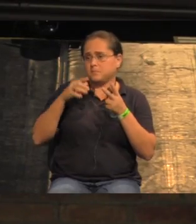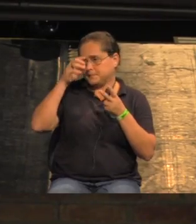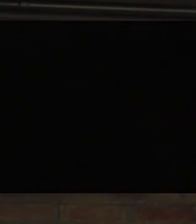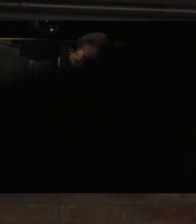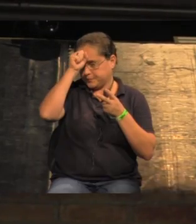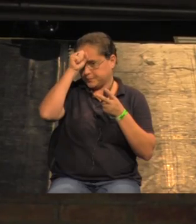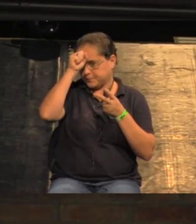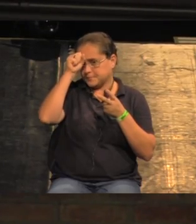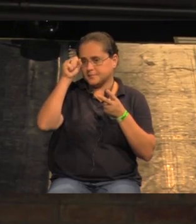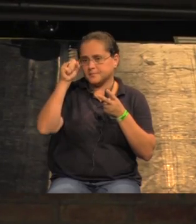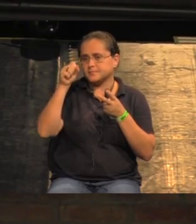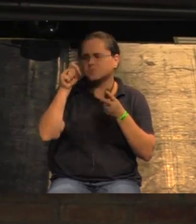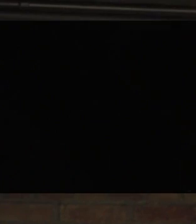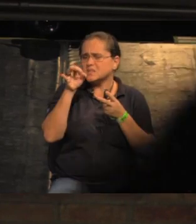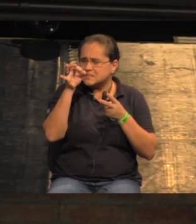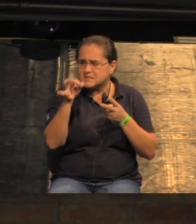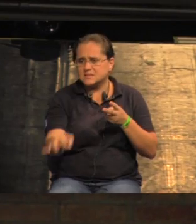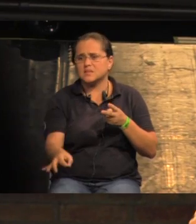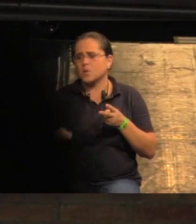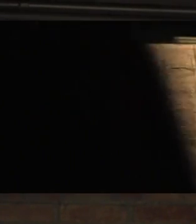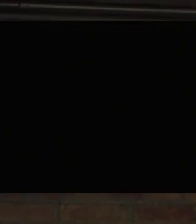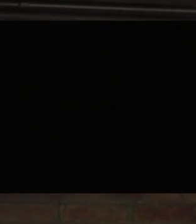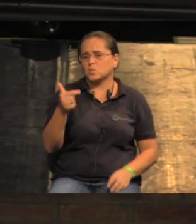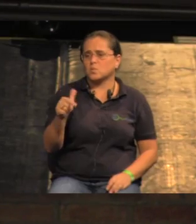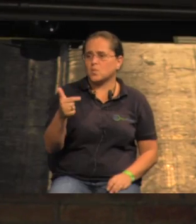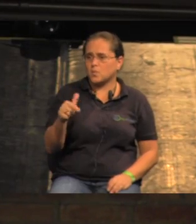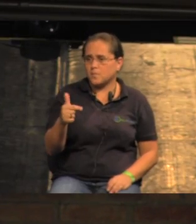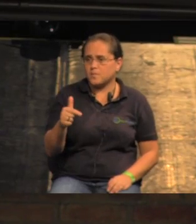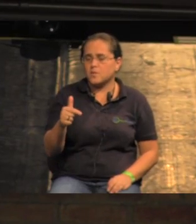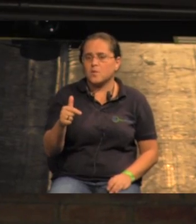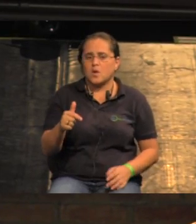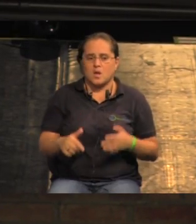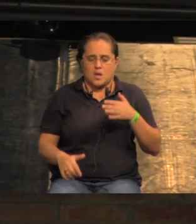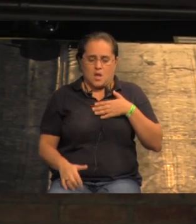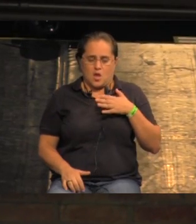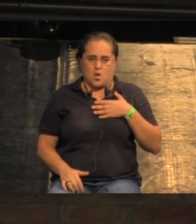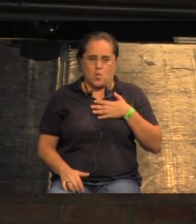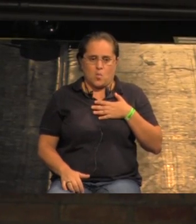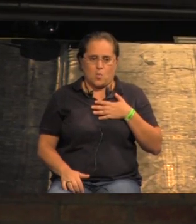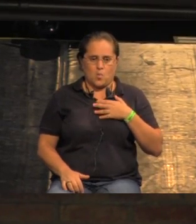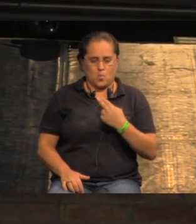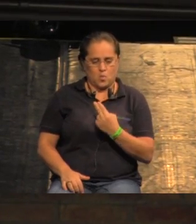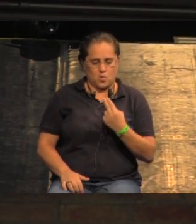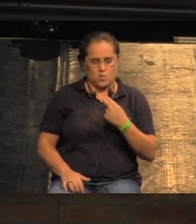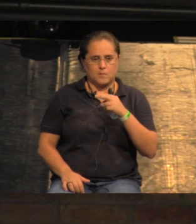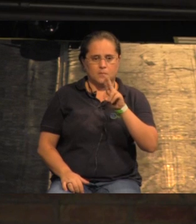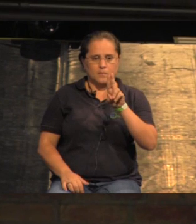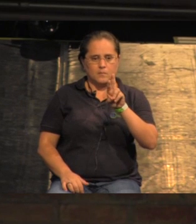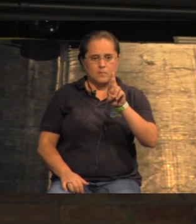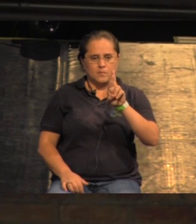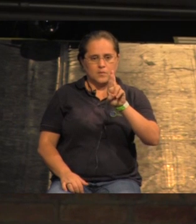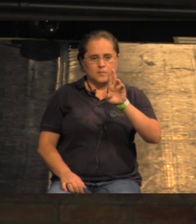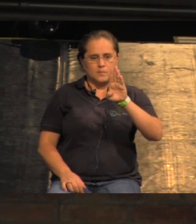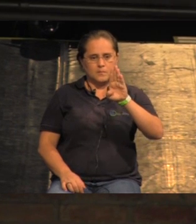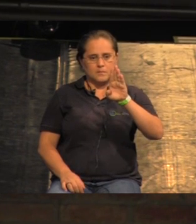é que é injusto que nós nos auto-intitulemos urbanistas. Aqui no Brasil, diferentemente de